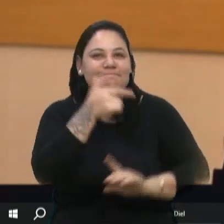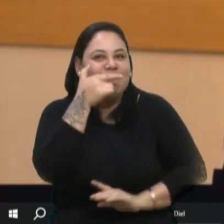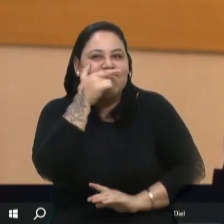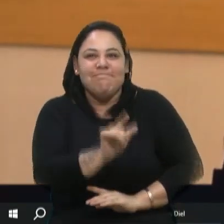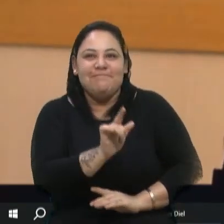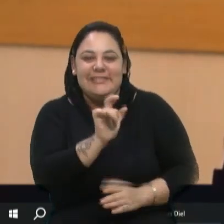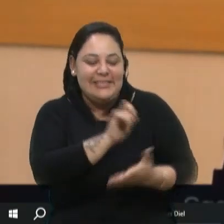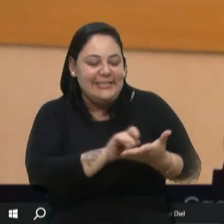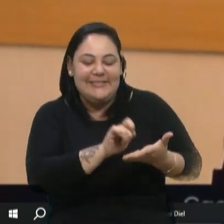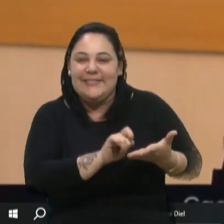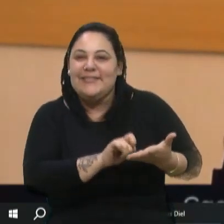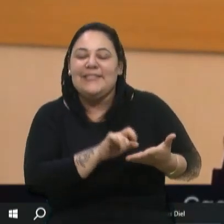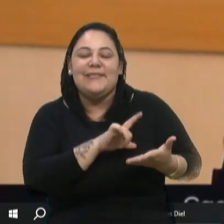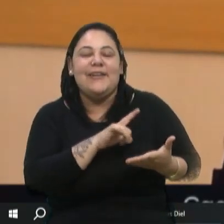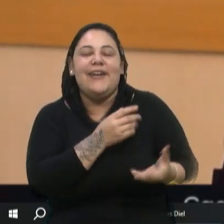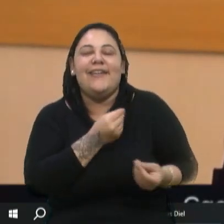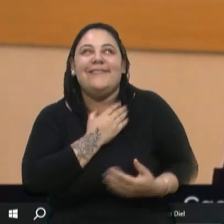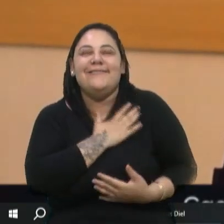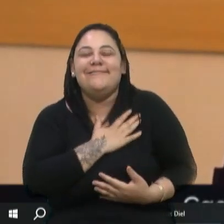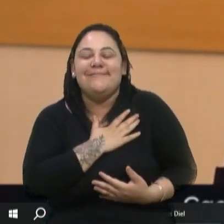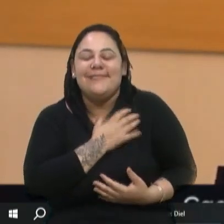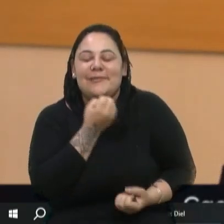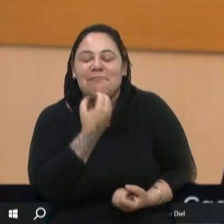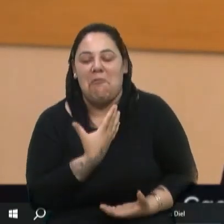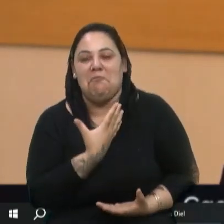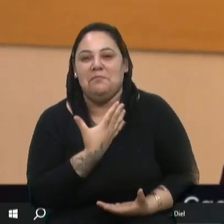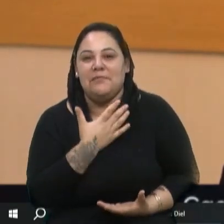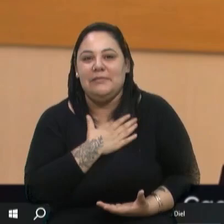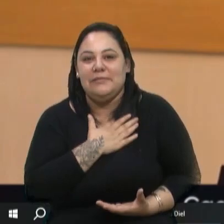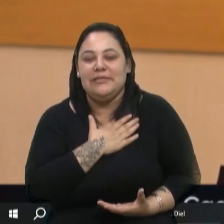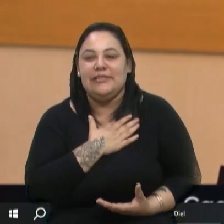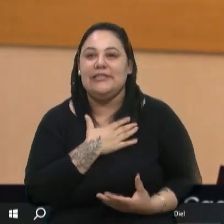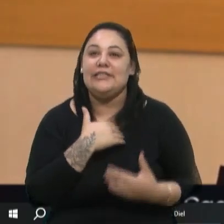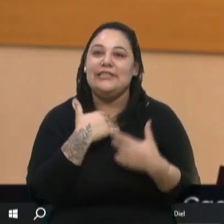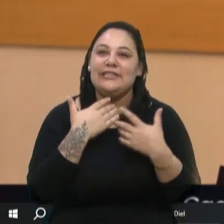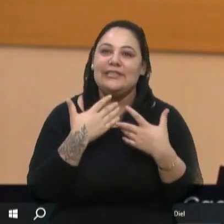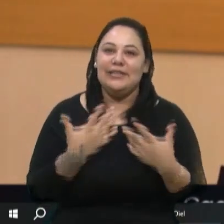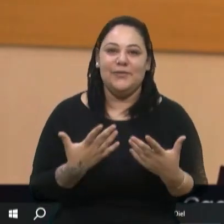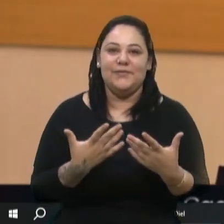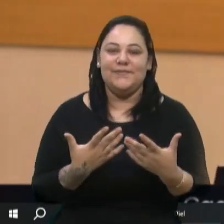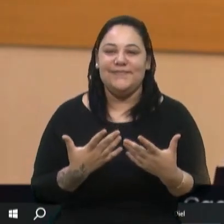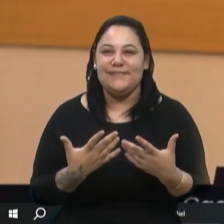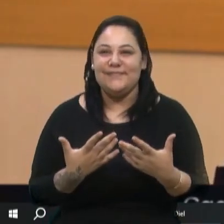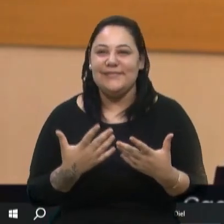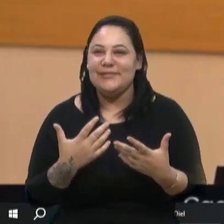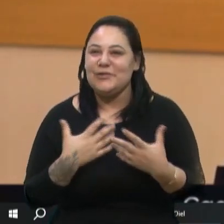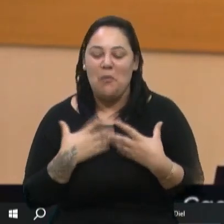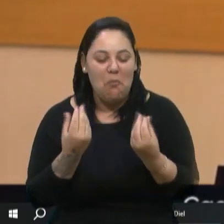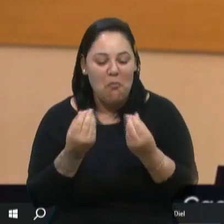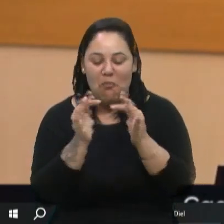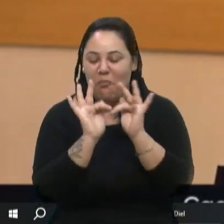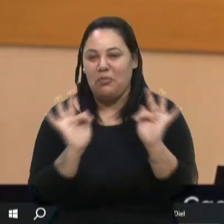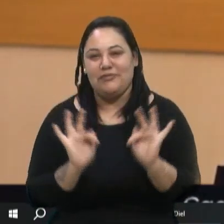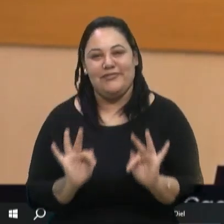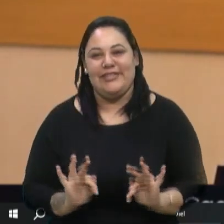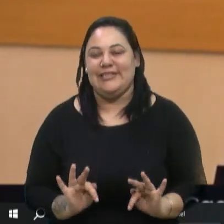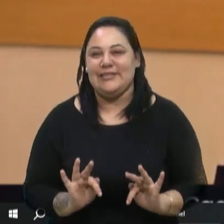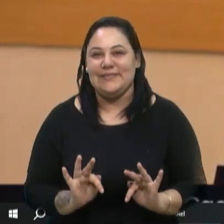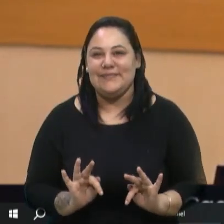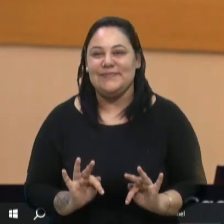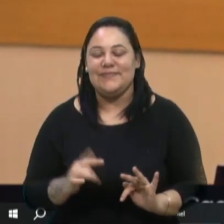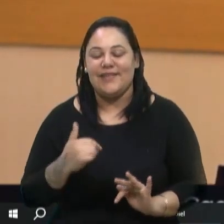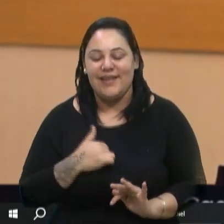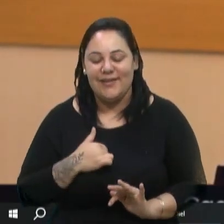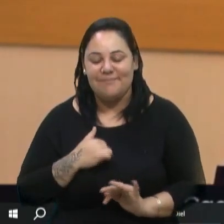Nossa, vai ser muito gratificante, né? Então, eu estou muito feliz. E